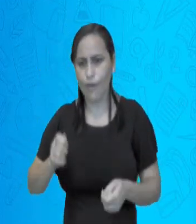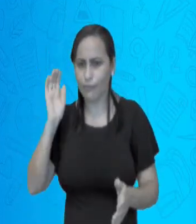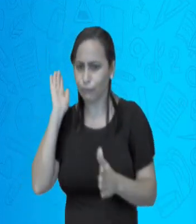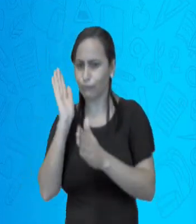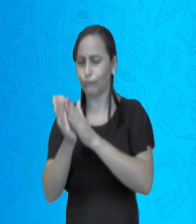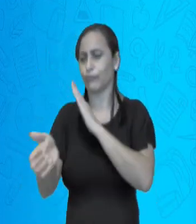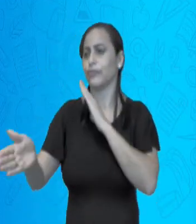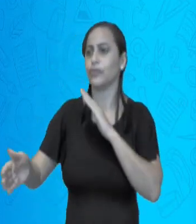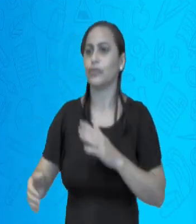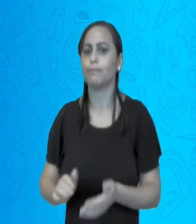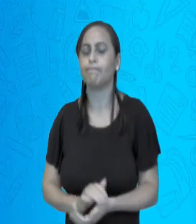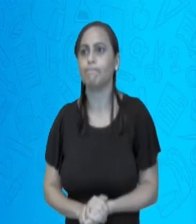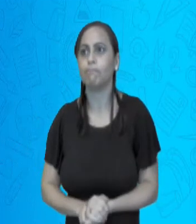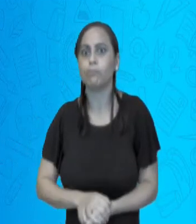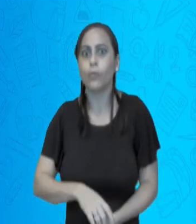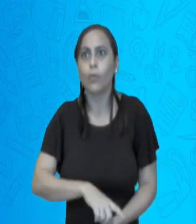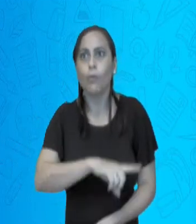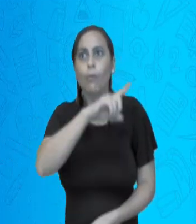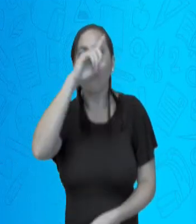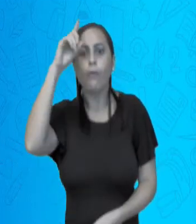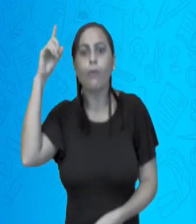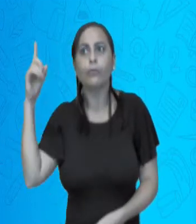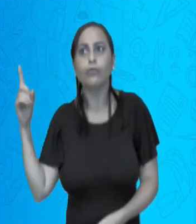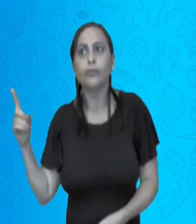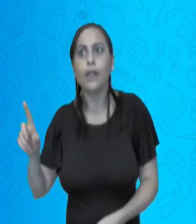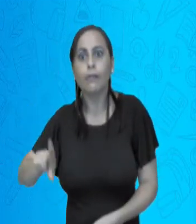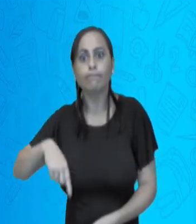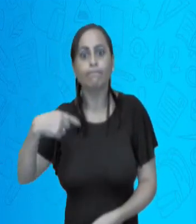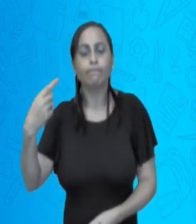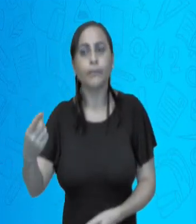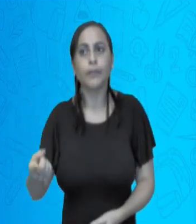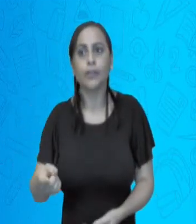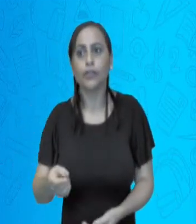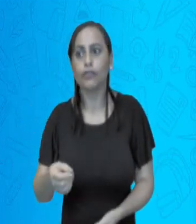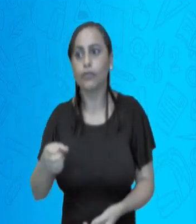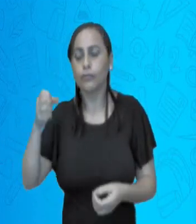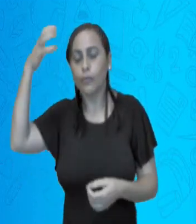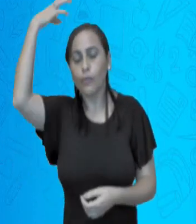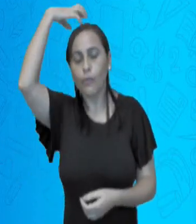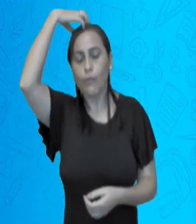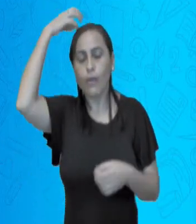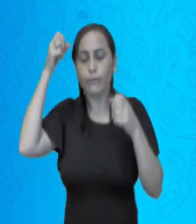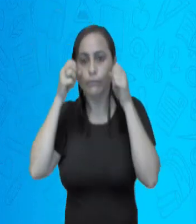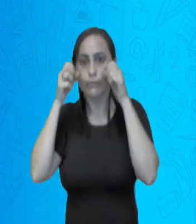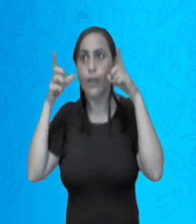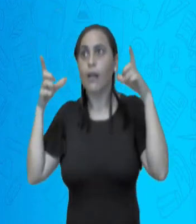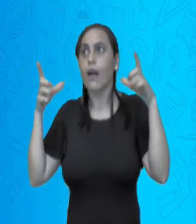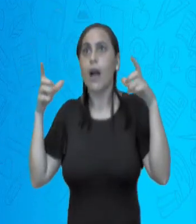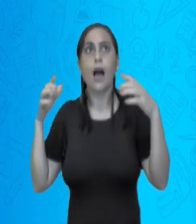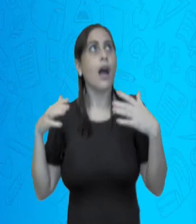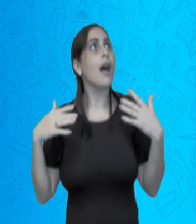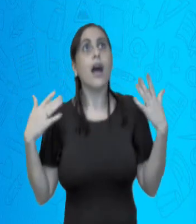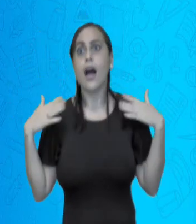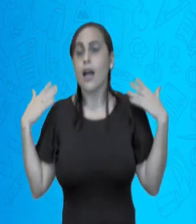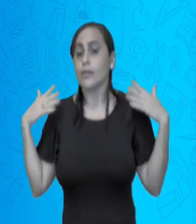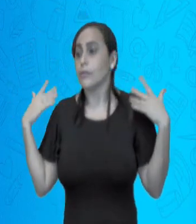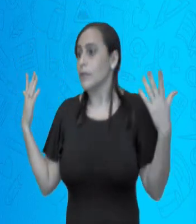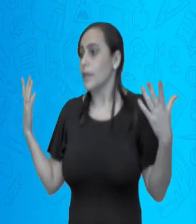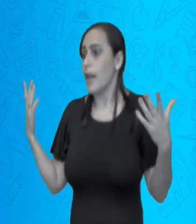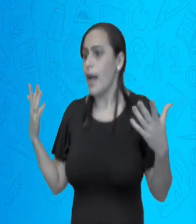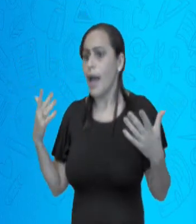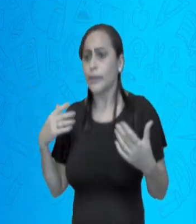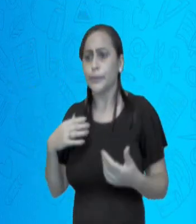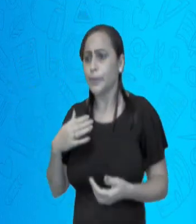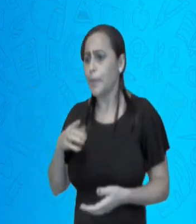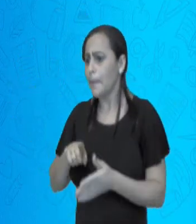seguinte, quando o rei acordou, que ele olhou para um lado, olhou para o outro e perguntou onde que eu estou, o que eu estou fazendo